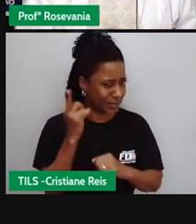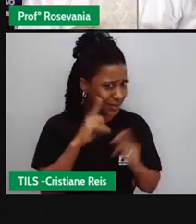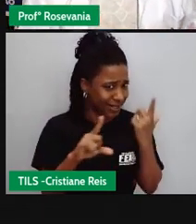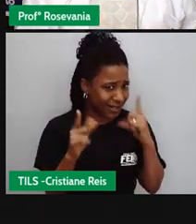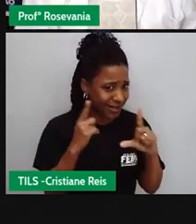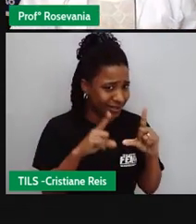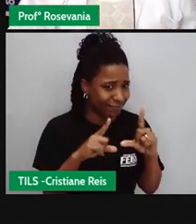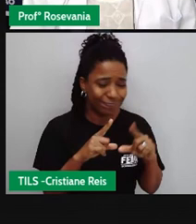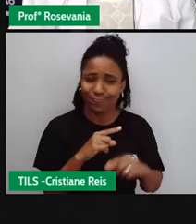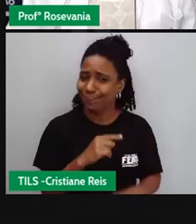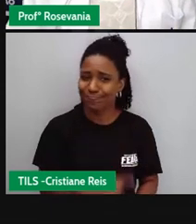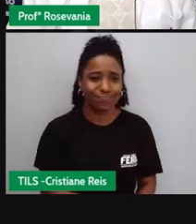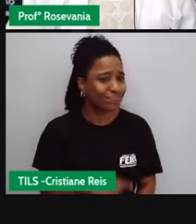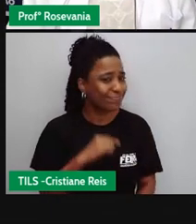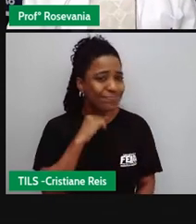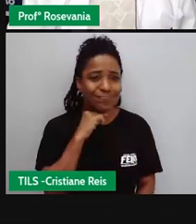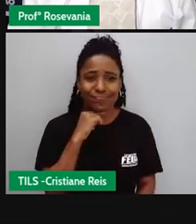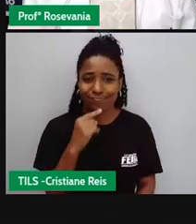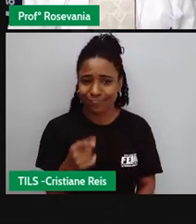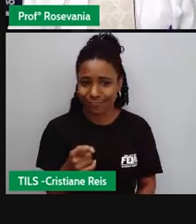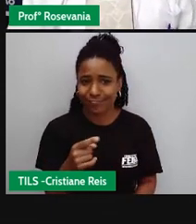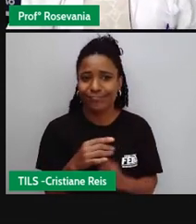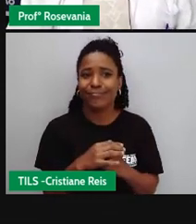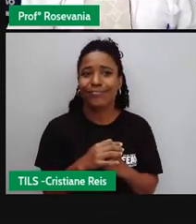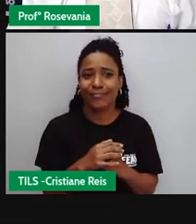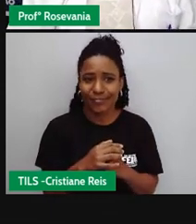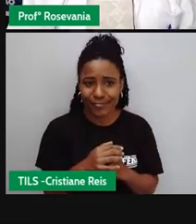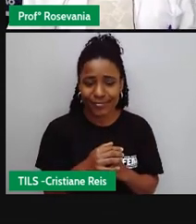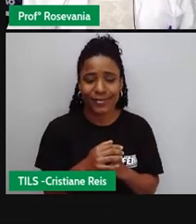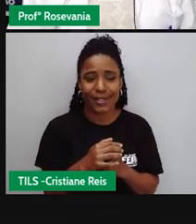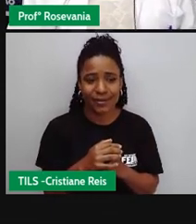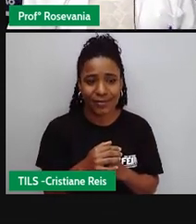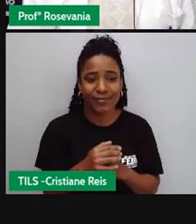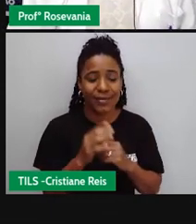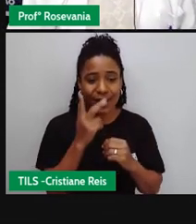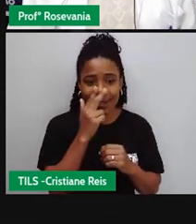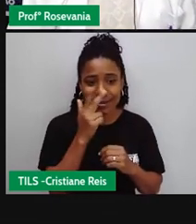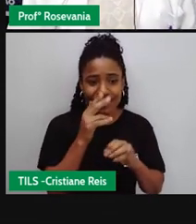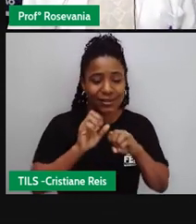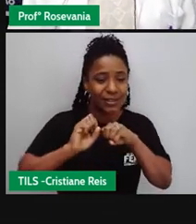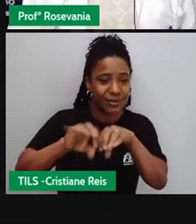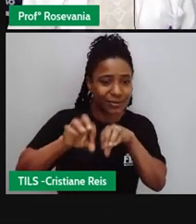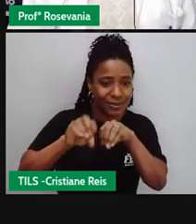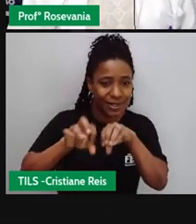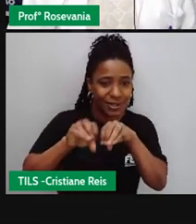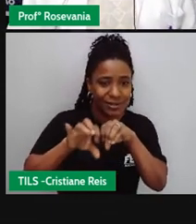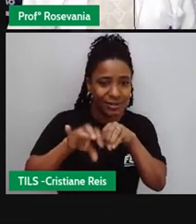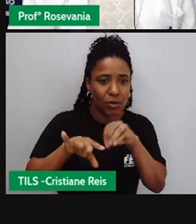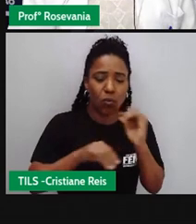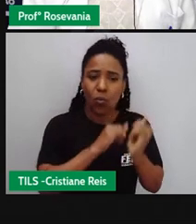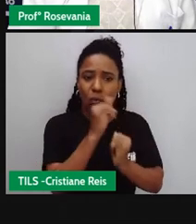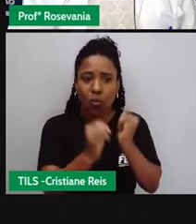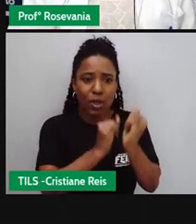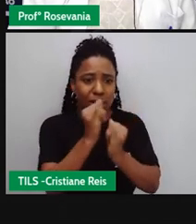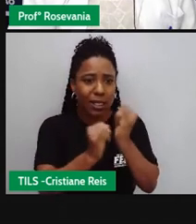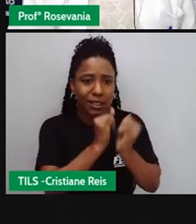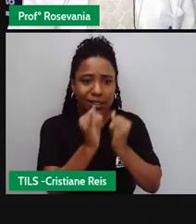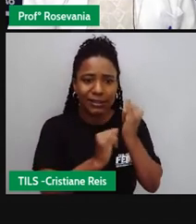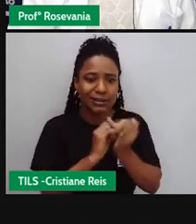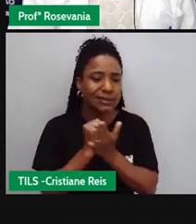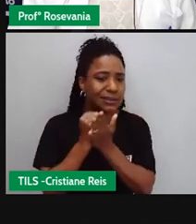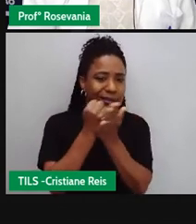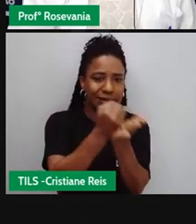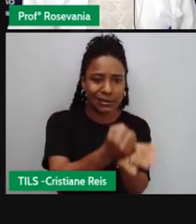e quase que teve um apagão né nesse momento da educação da gente aqui porque eu quis que tinha de ideia